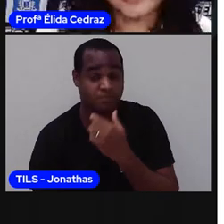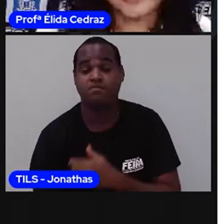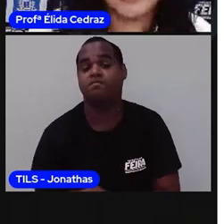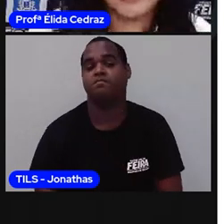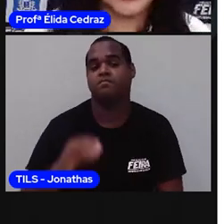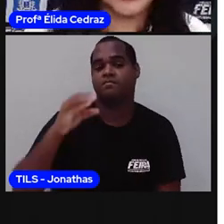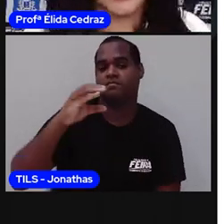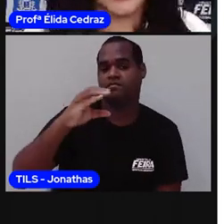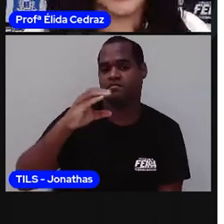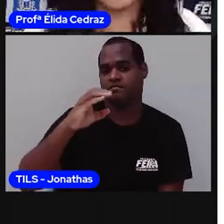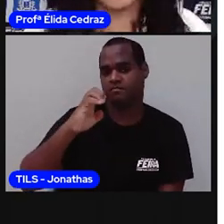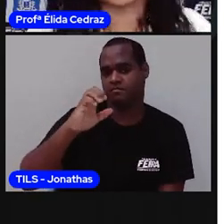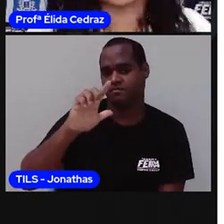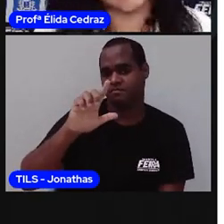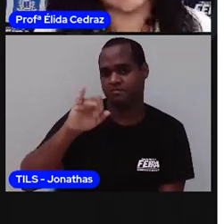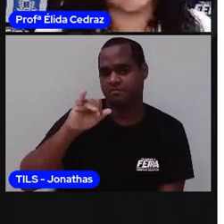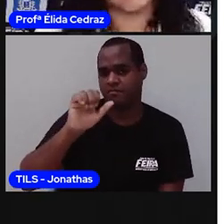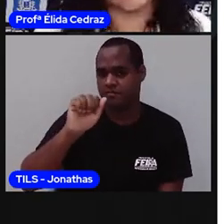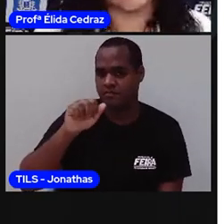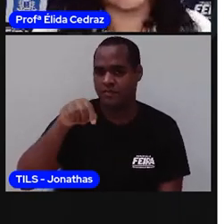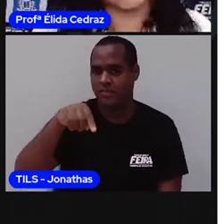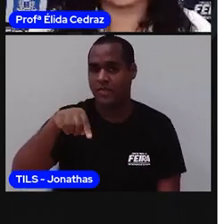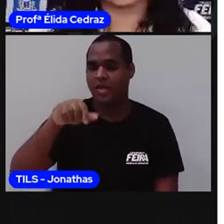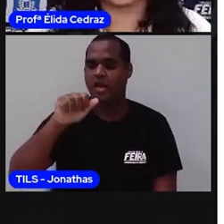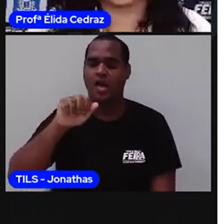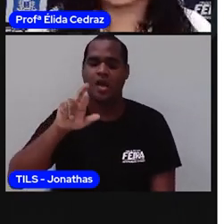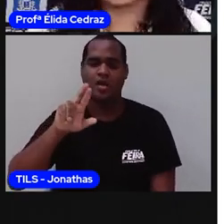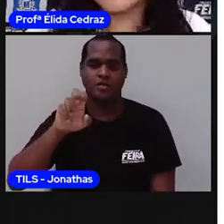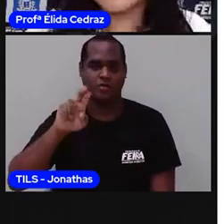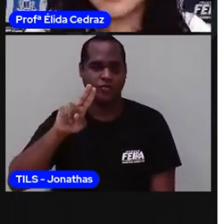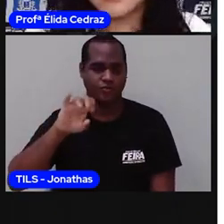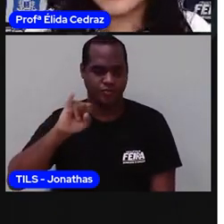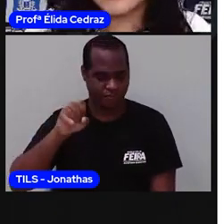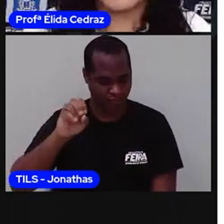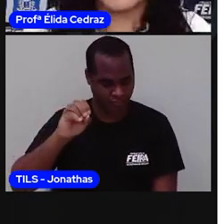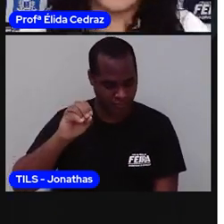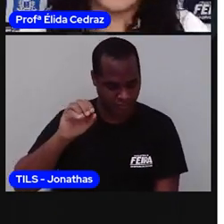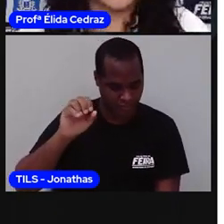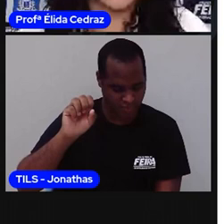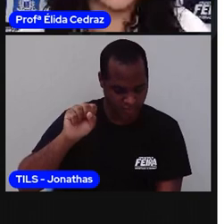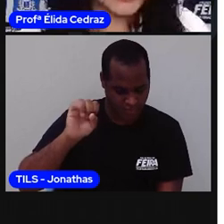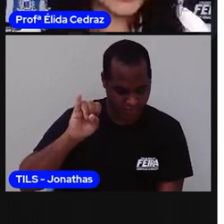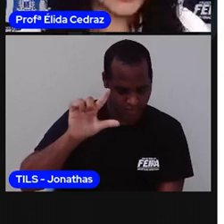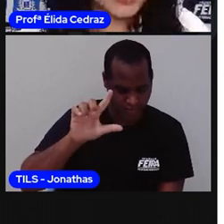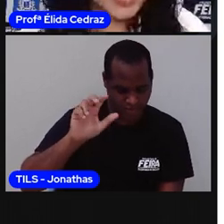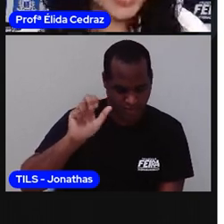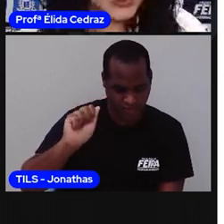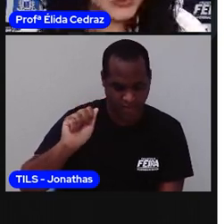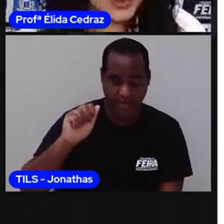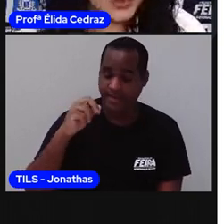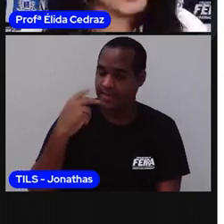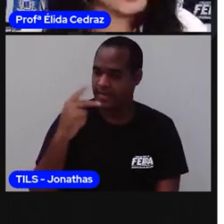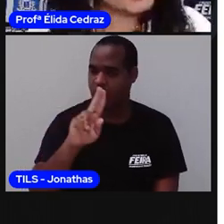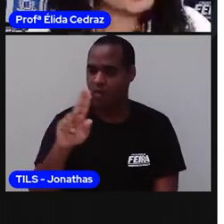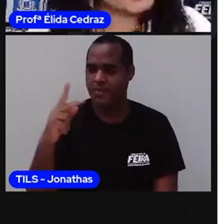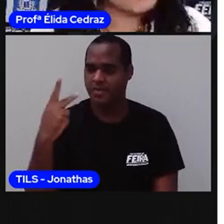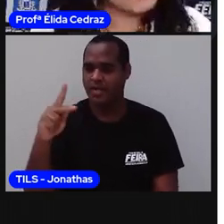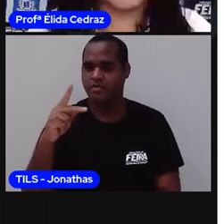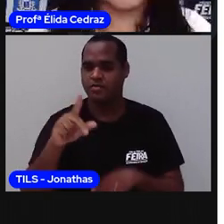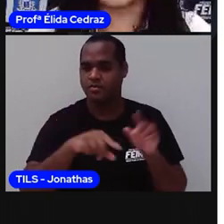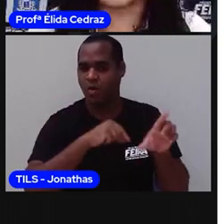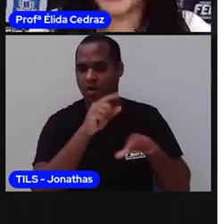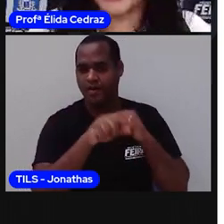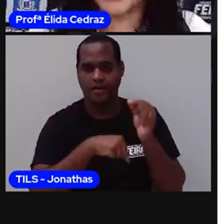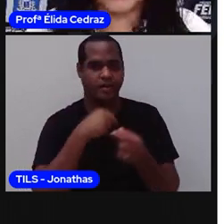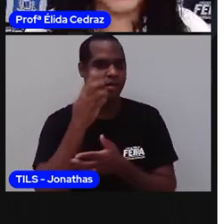Cecília de Araújo Silva. Cecília é o nome que a família escolheu para a menina.